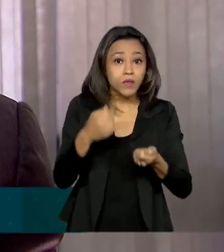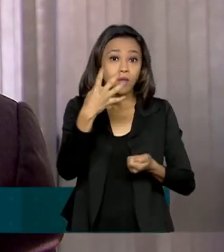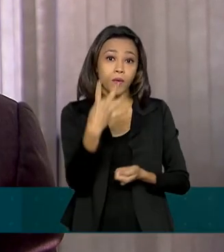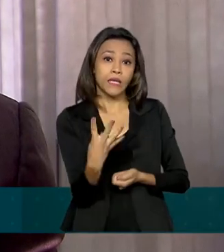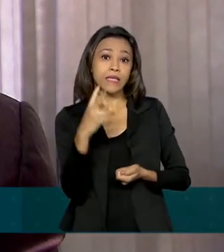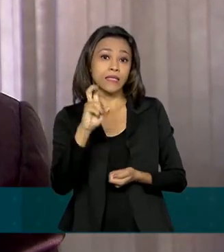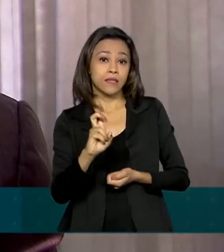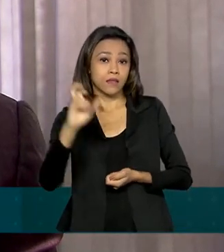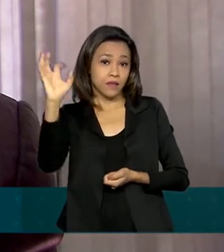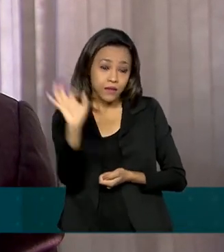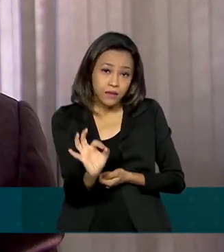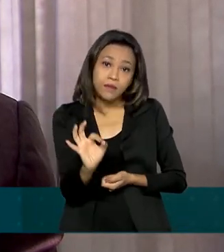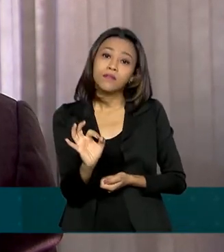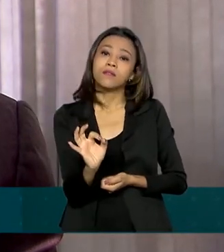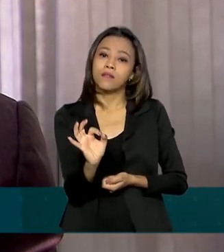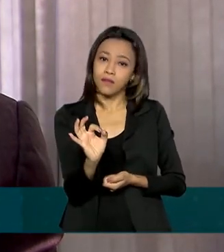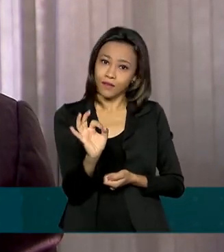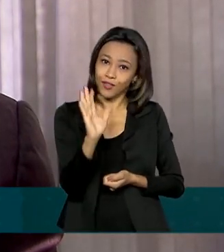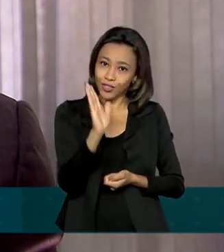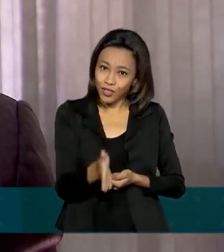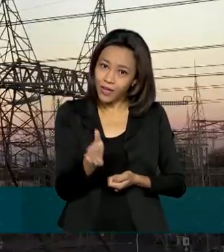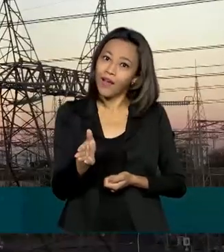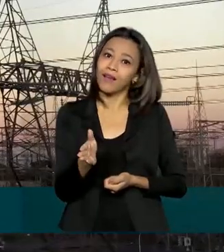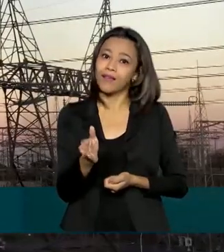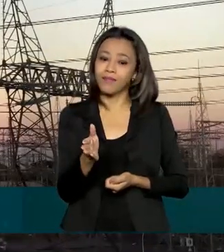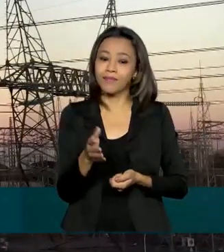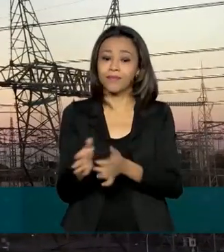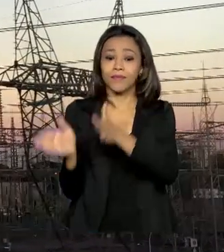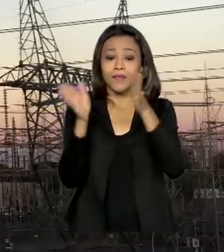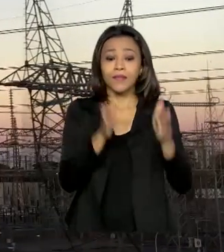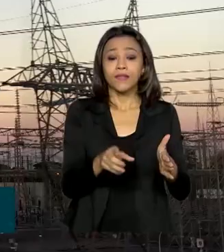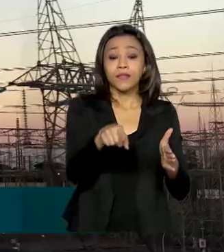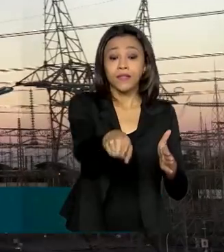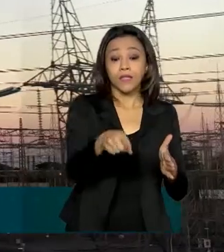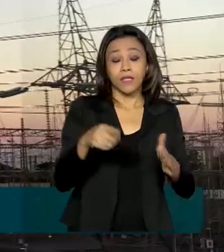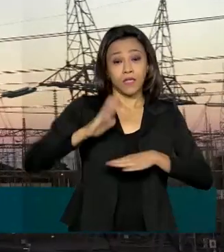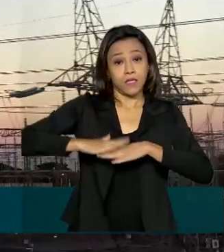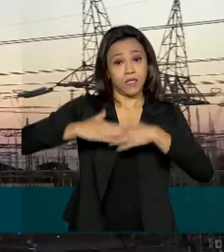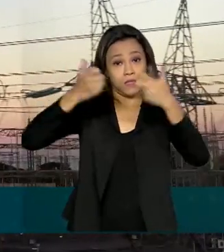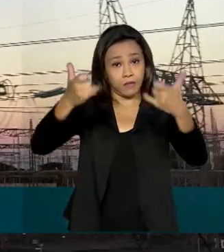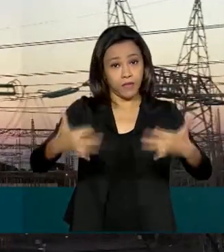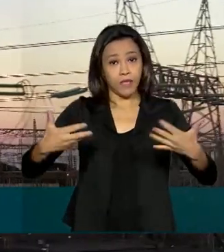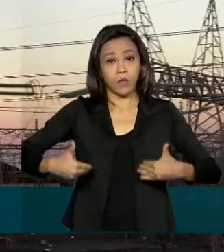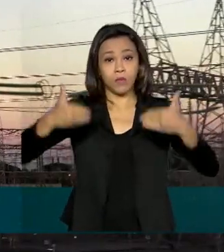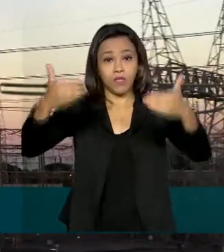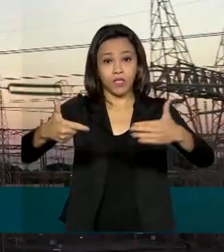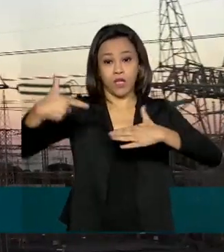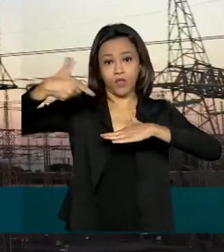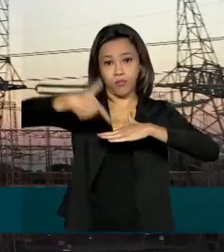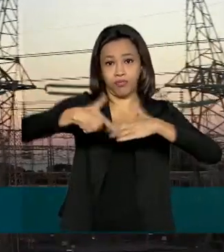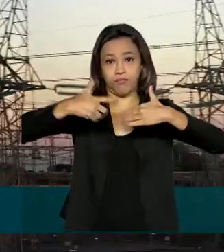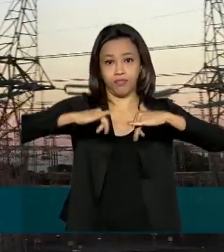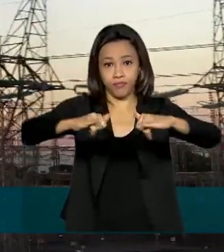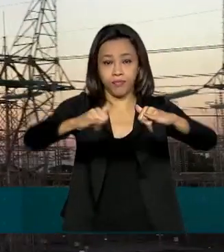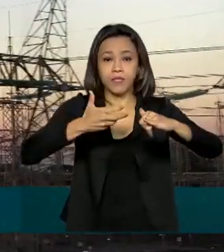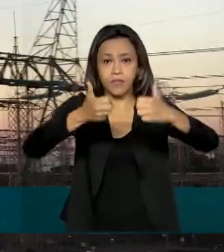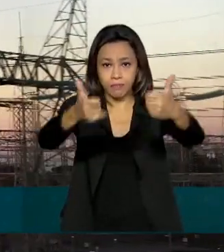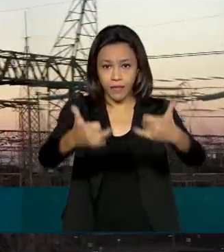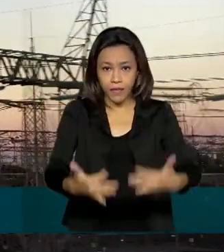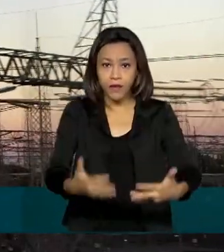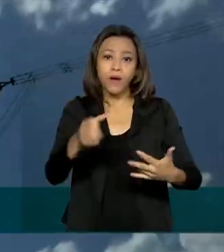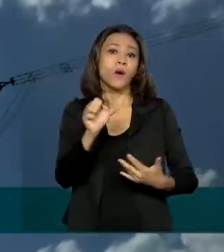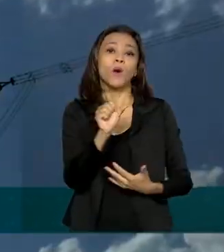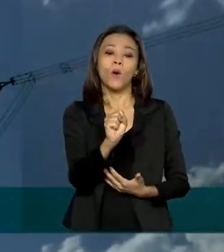% em termos de kilowatt-hora. Segundo o Ministério de Minas e Energia, hoje, 80